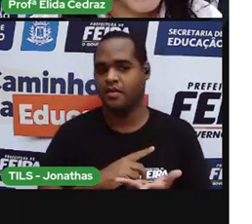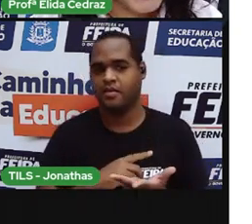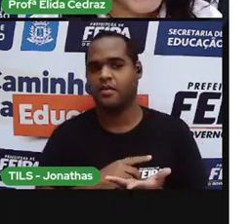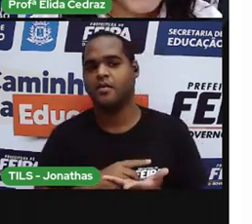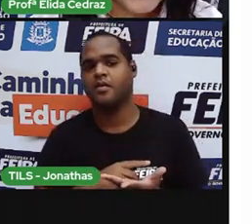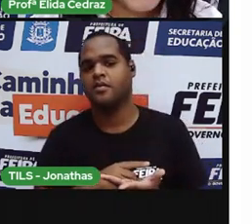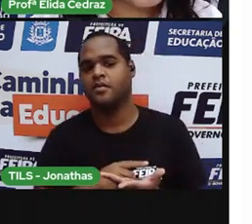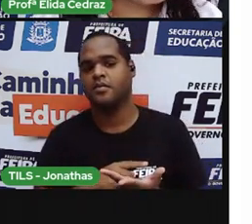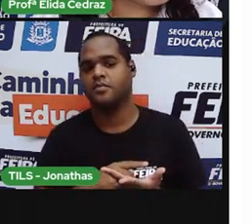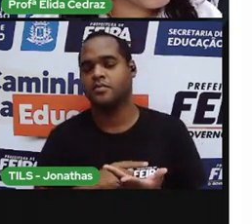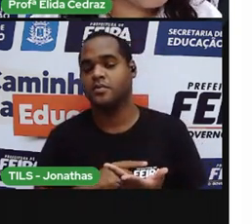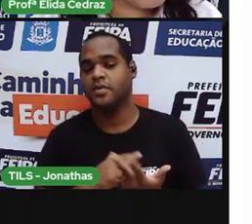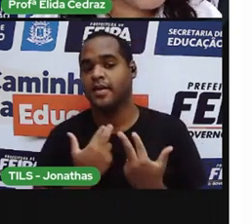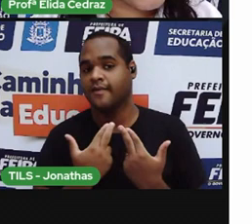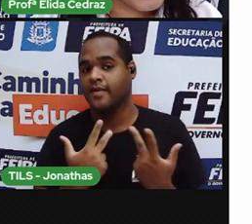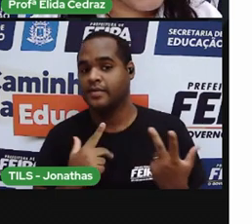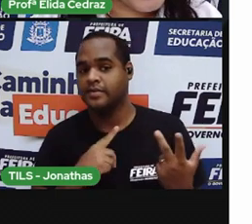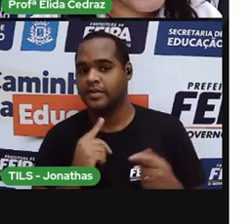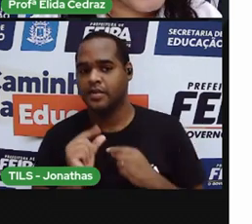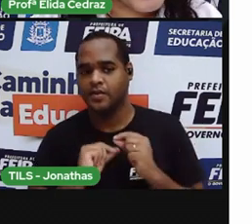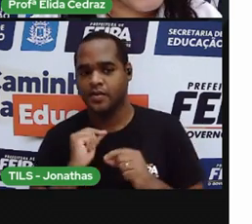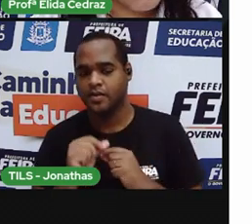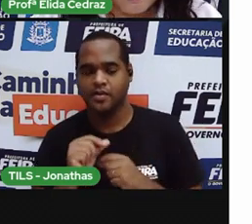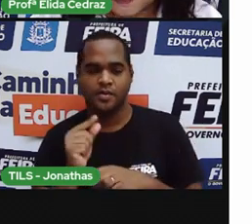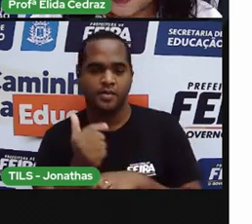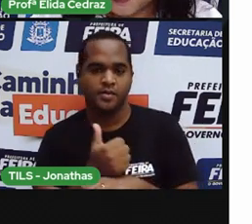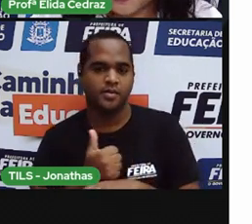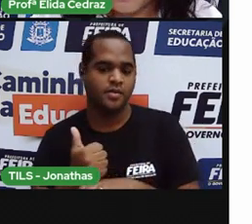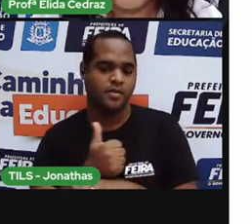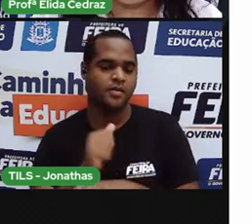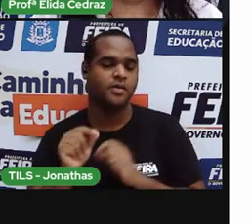cheio. que profissional é esse?